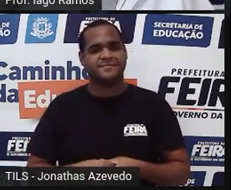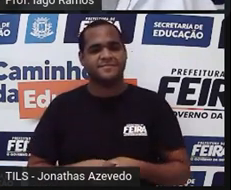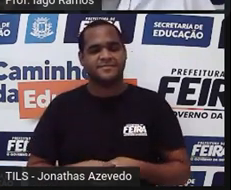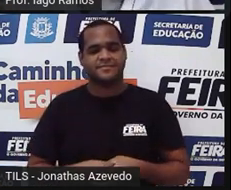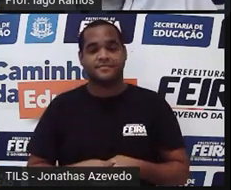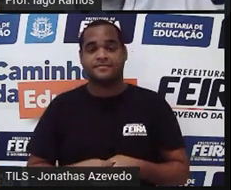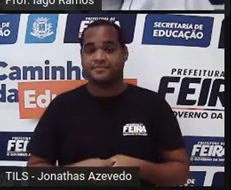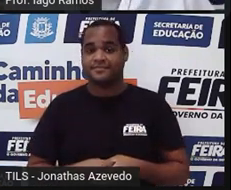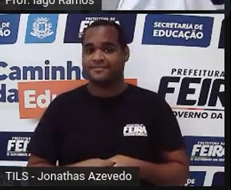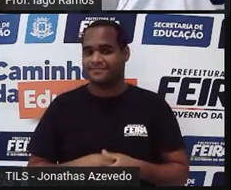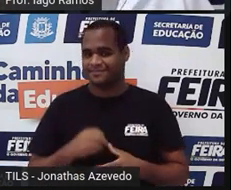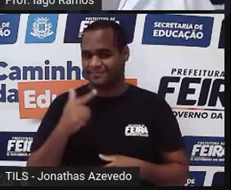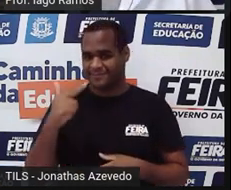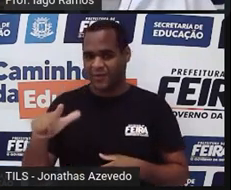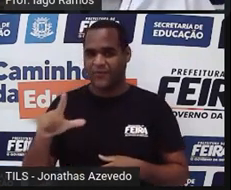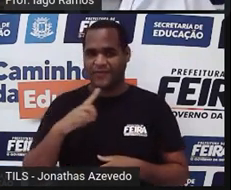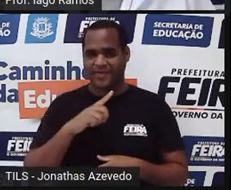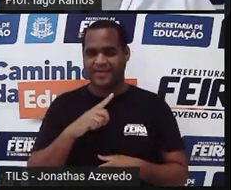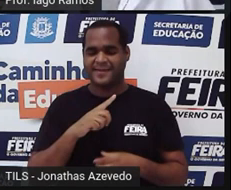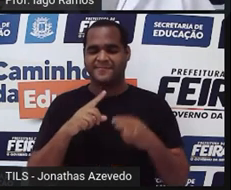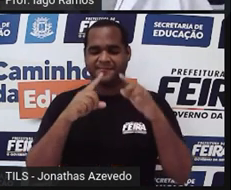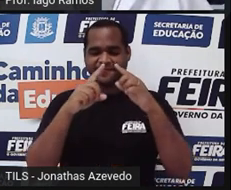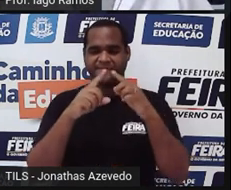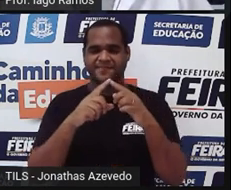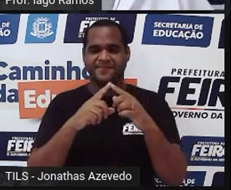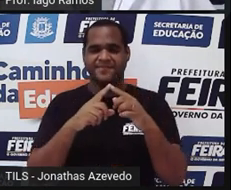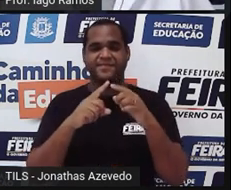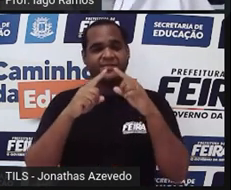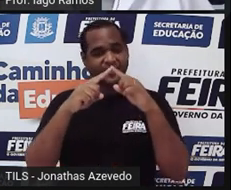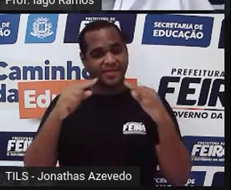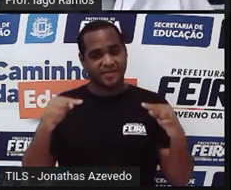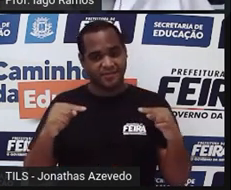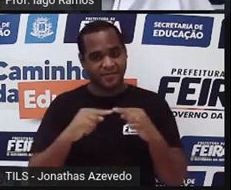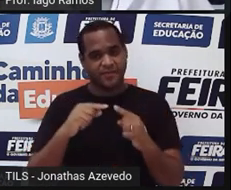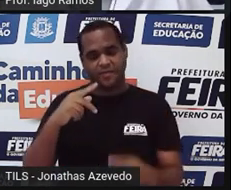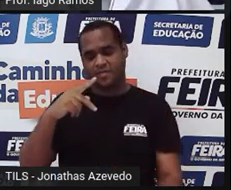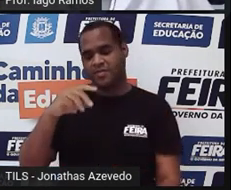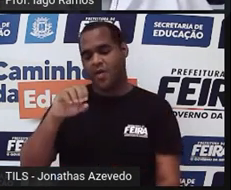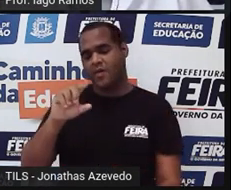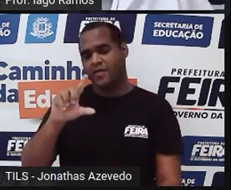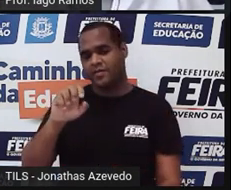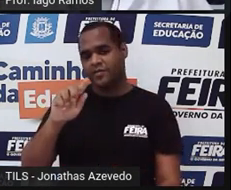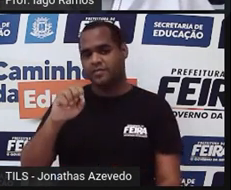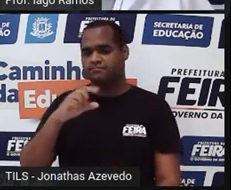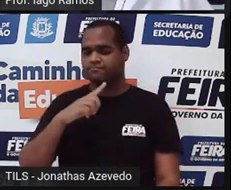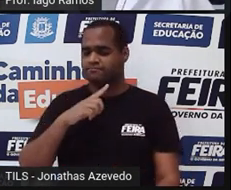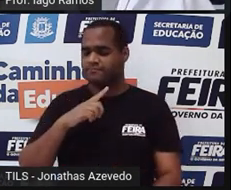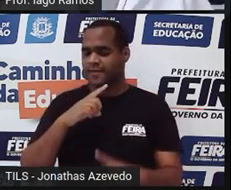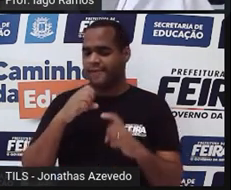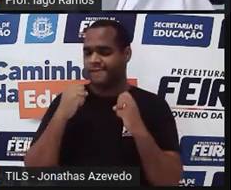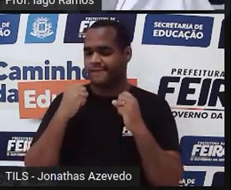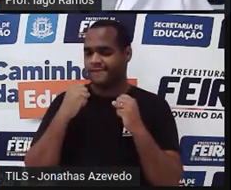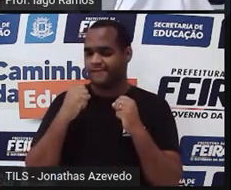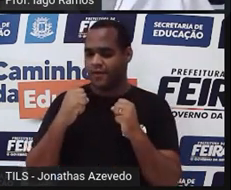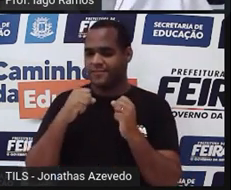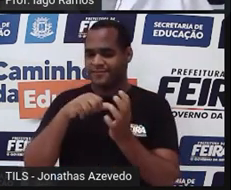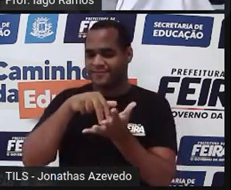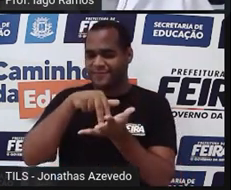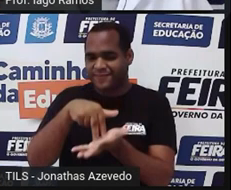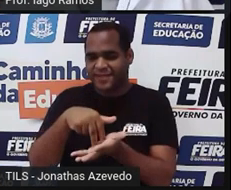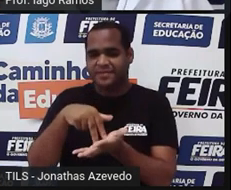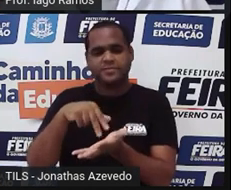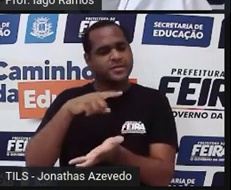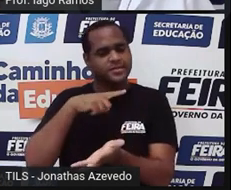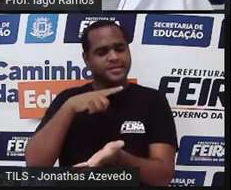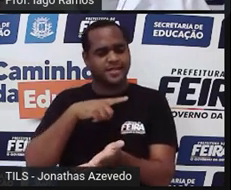Vou ler de novo, trocando mais uma vez a palavra. O triângulo é o polígono mais firme que